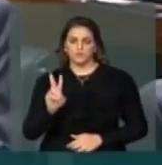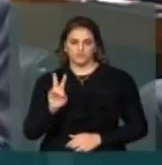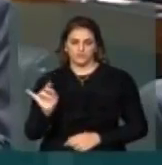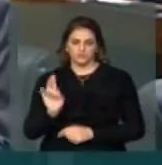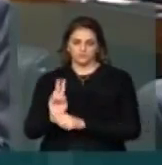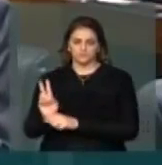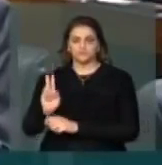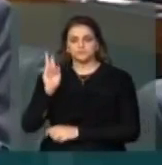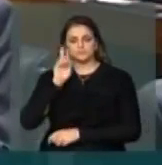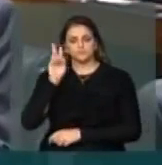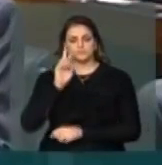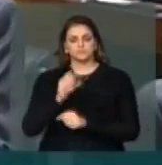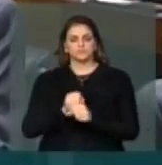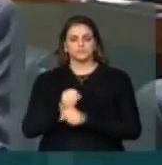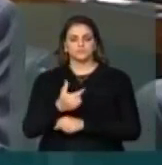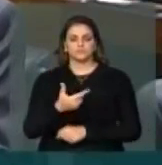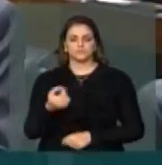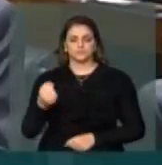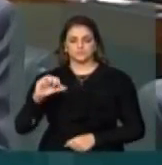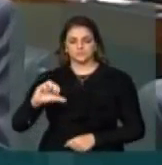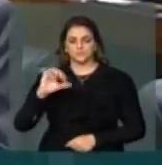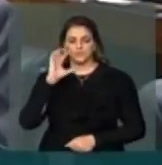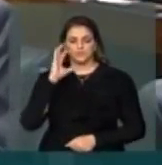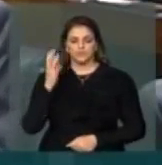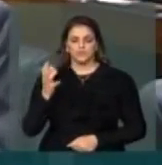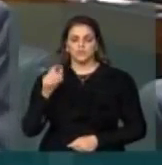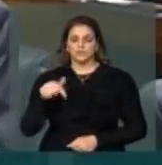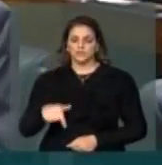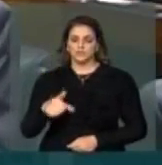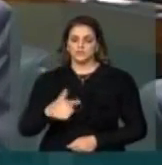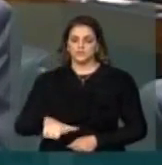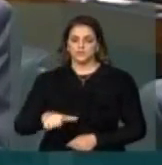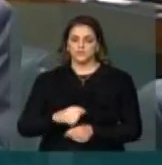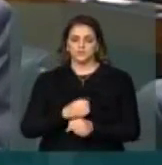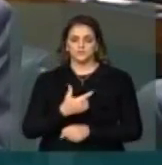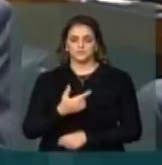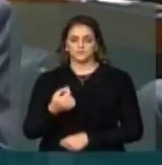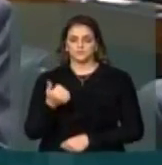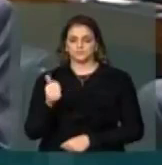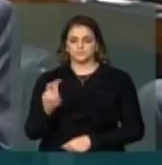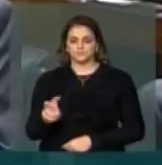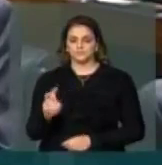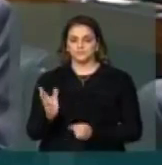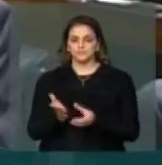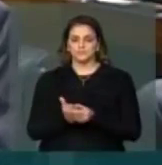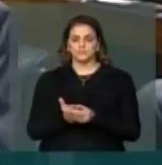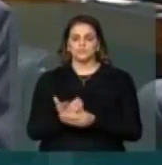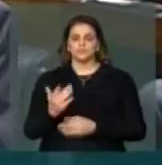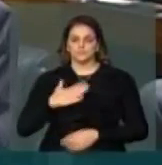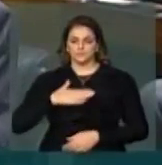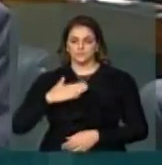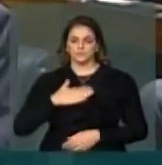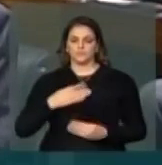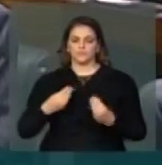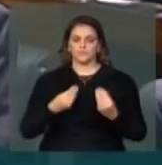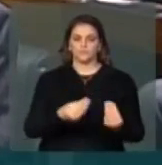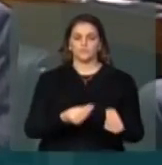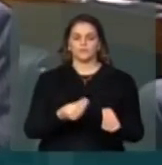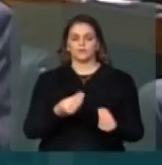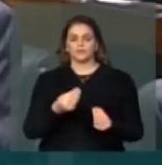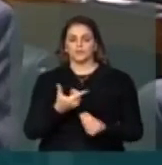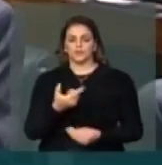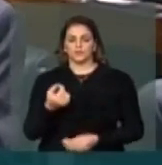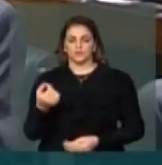decisão de 2009 e corroborada neste ano de 2015 foi no processo, foi trocolada por mim em 2006,